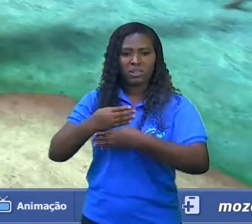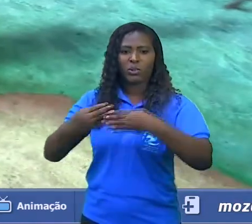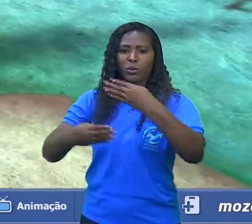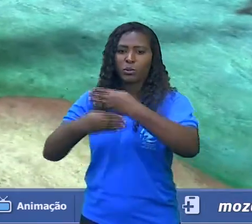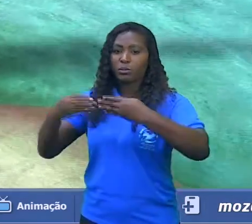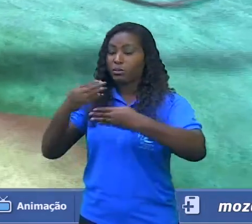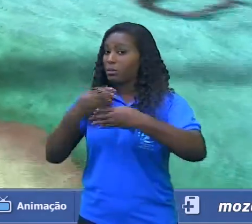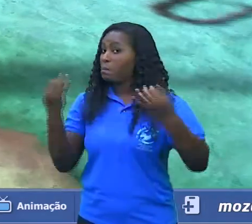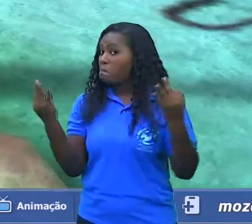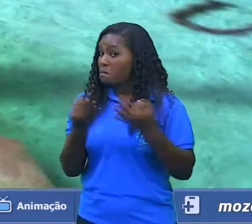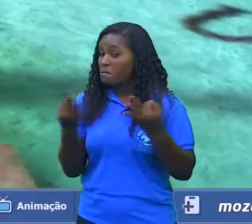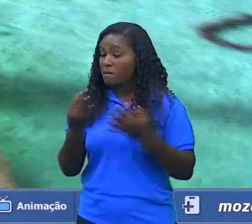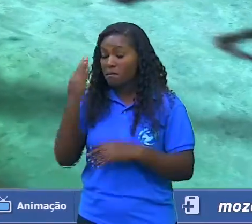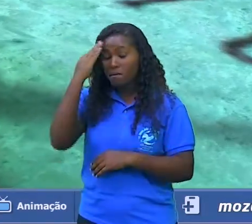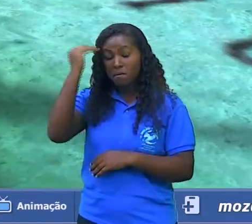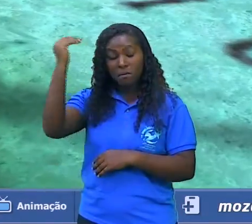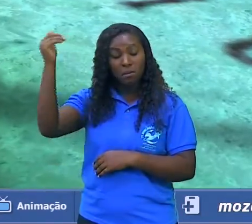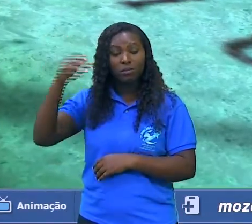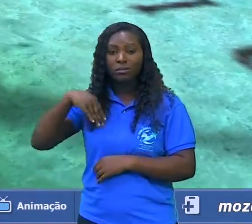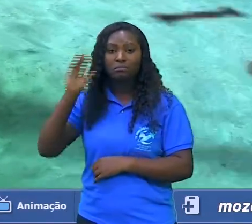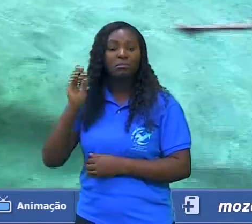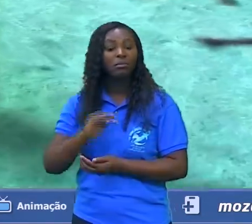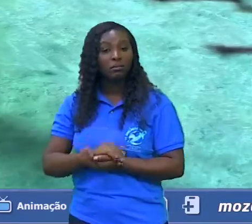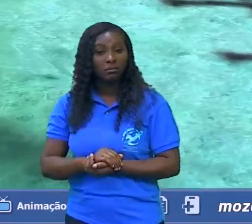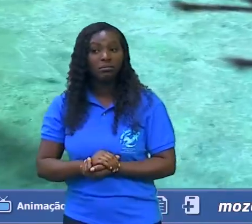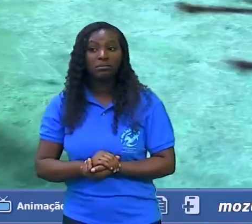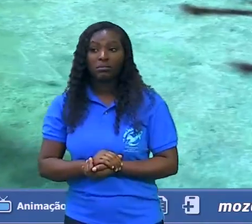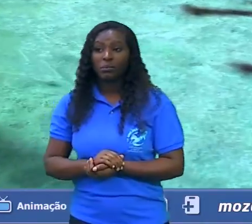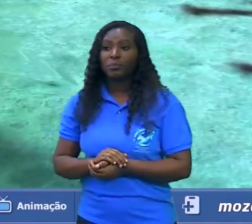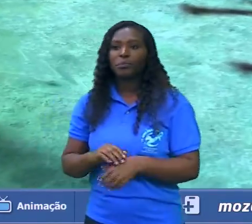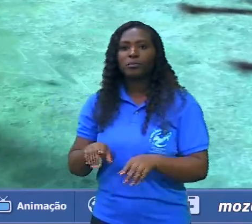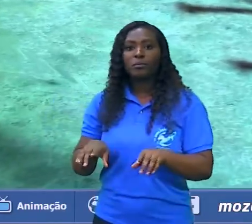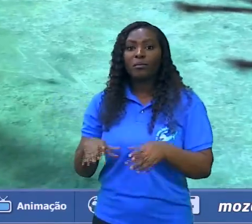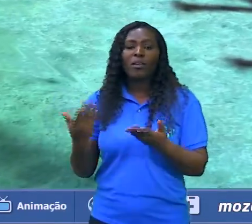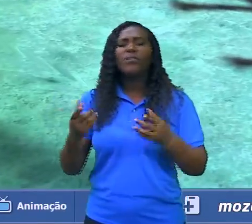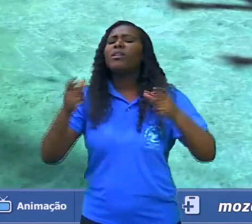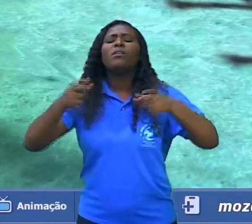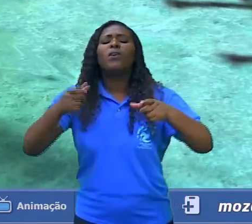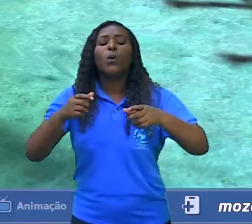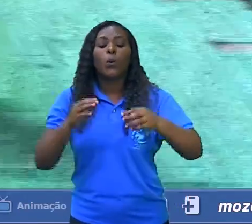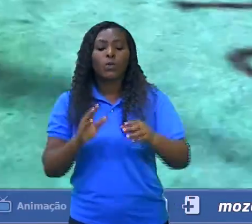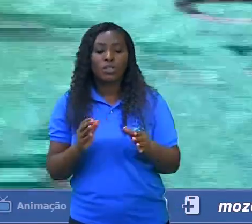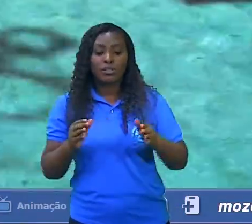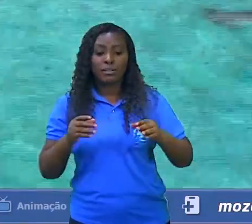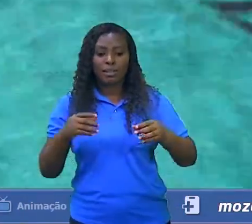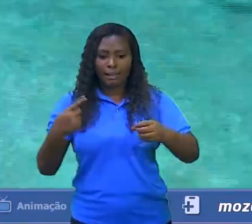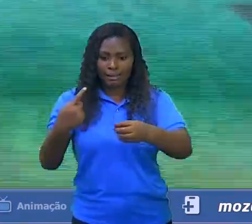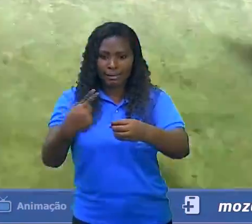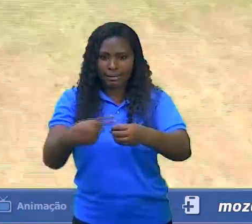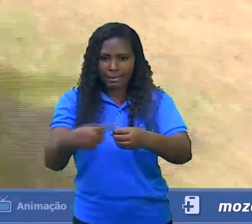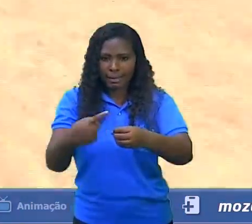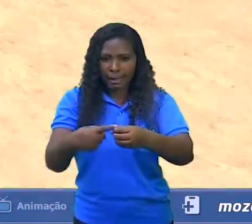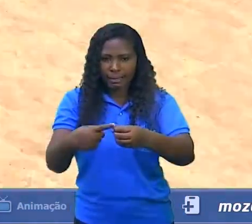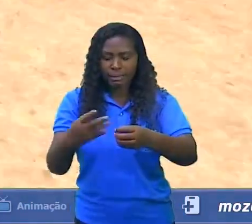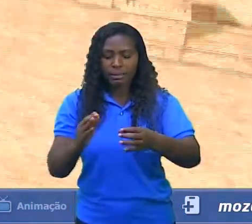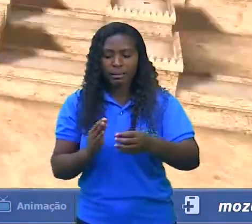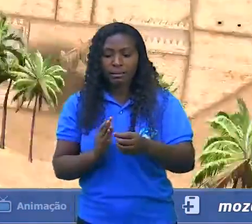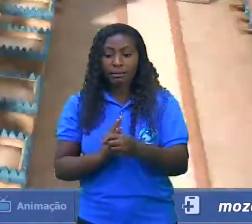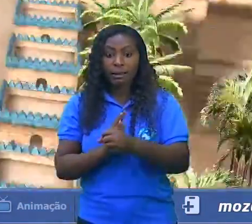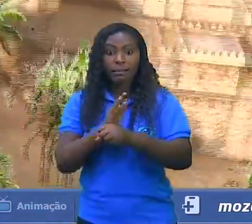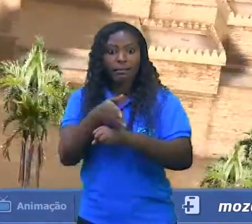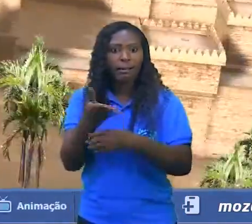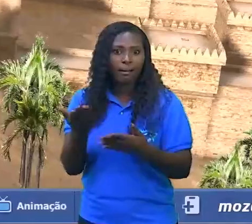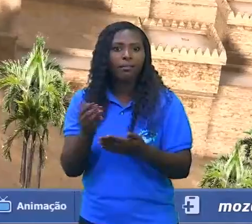muito famosa, ficava na entrada da cidade de Alexandria. Nós temos as muralhas de